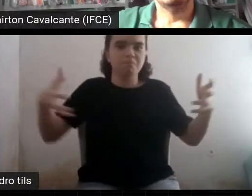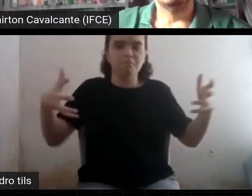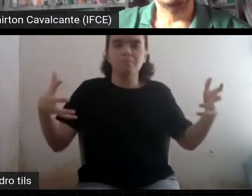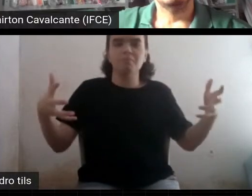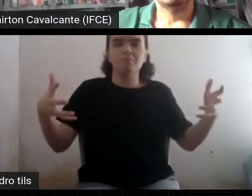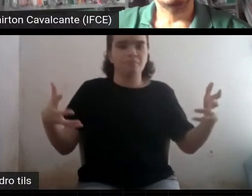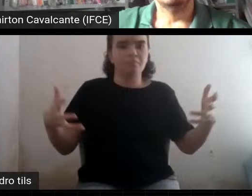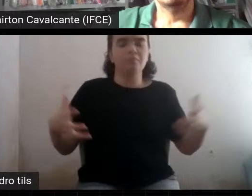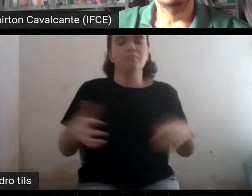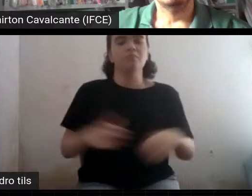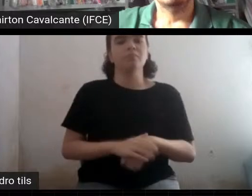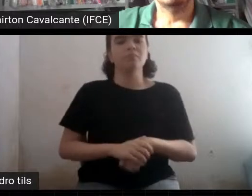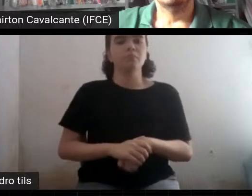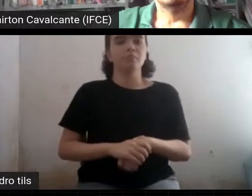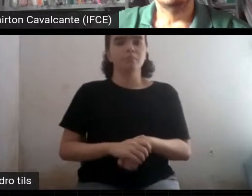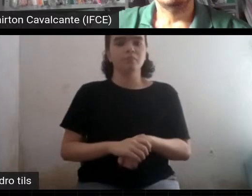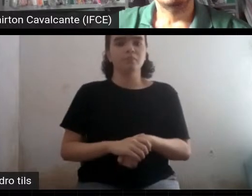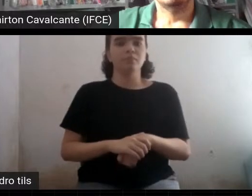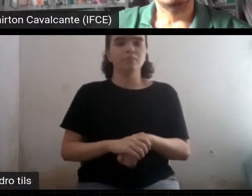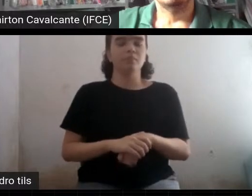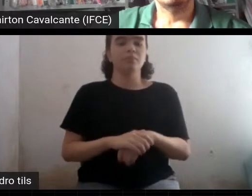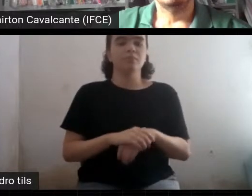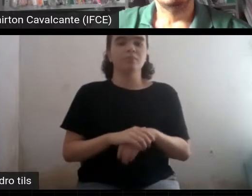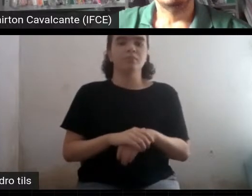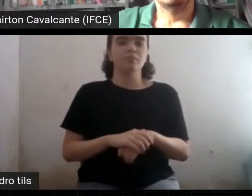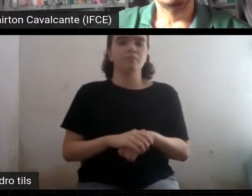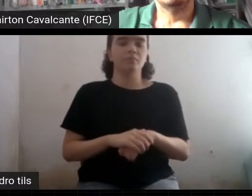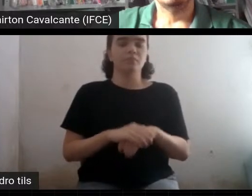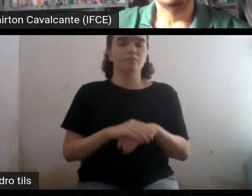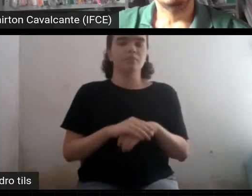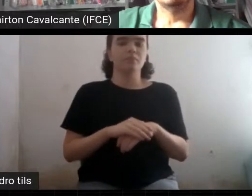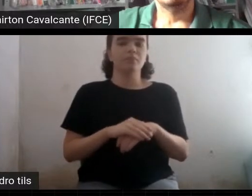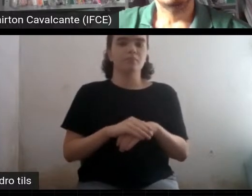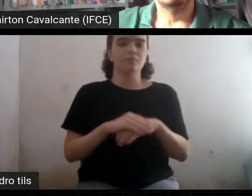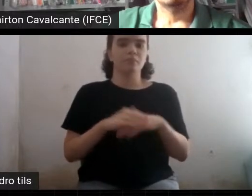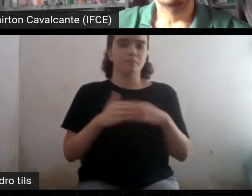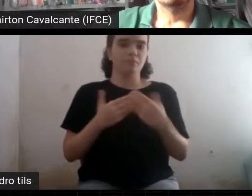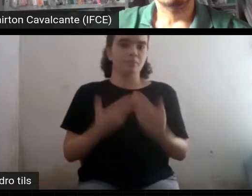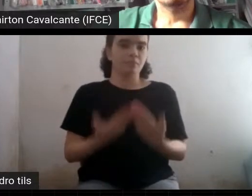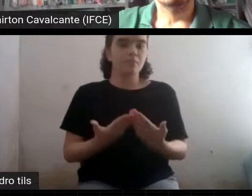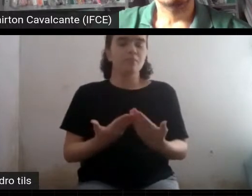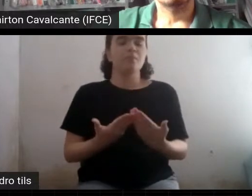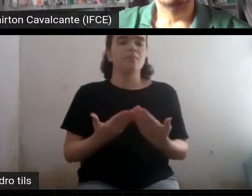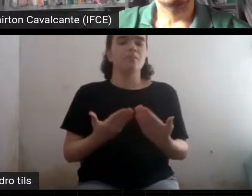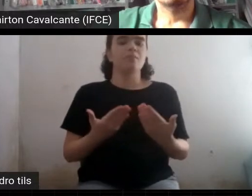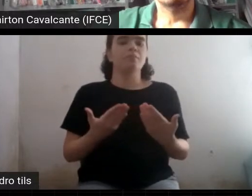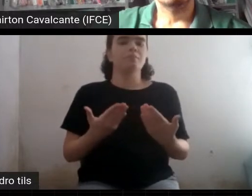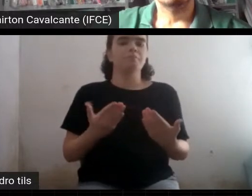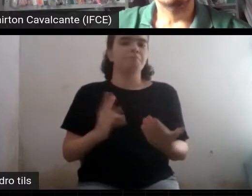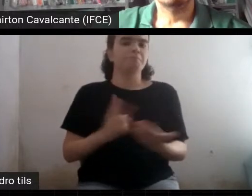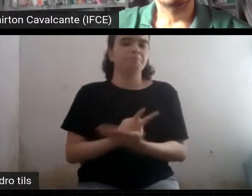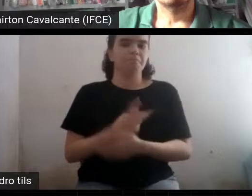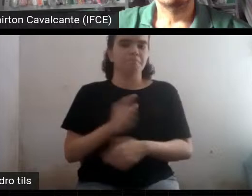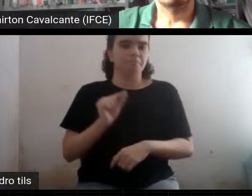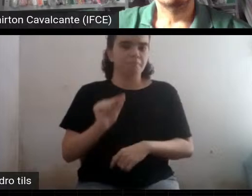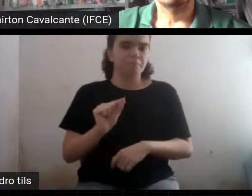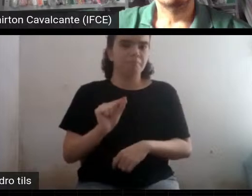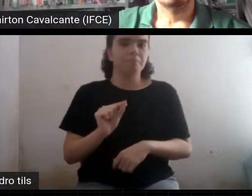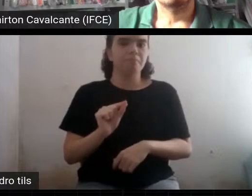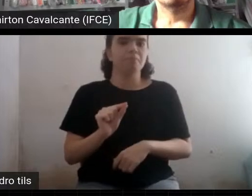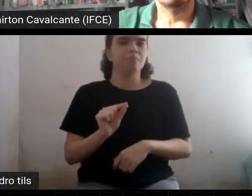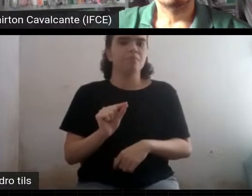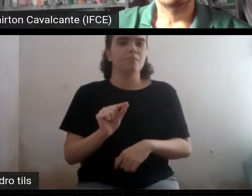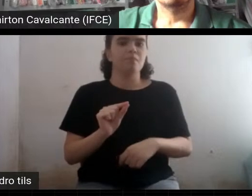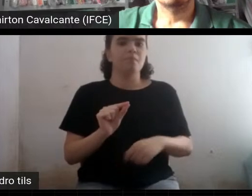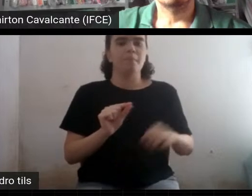dimensões extremas informação que é a mesma, só que numa distância que você não consegue uma